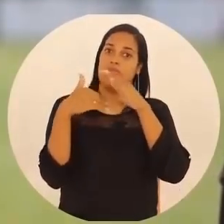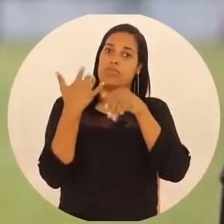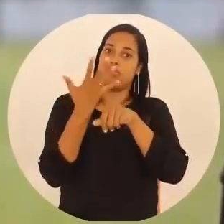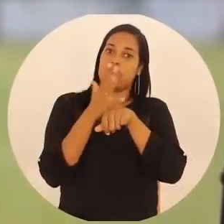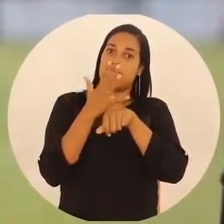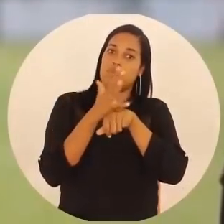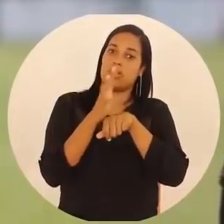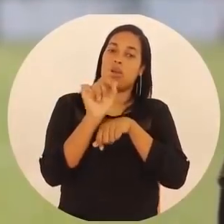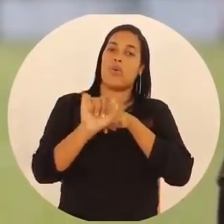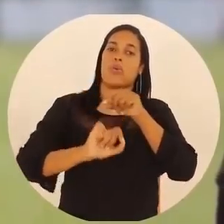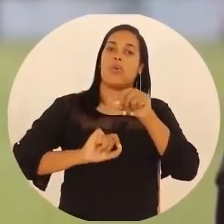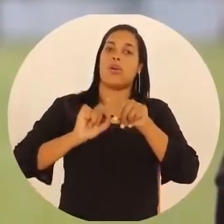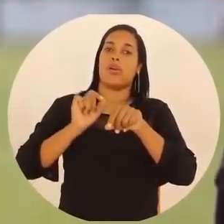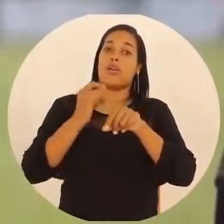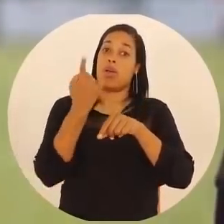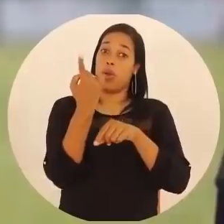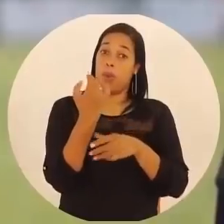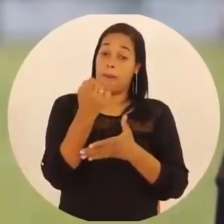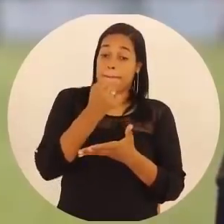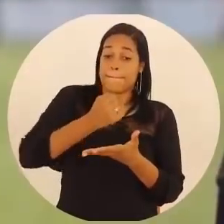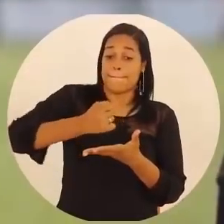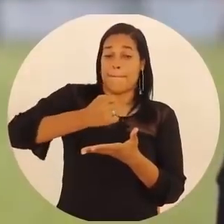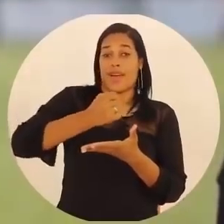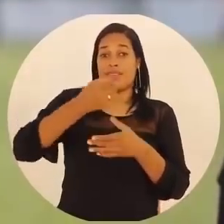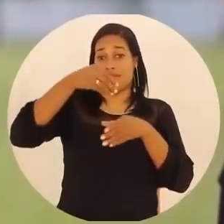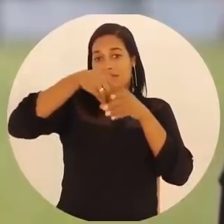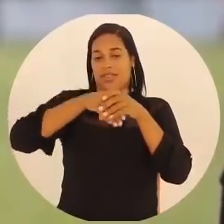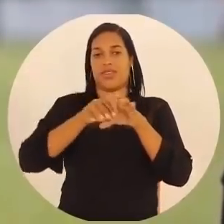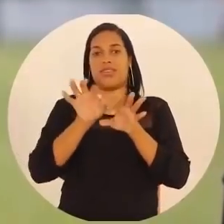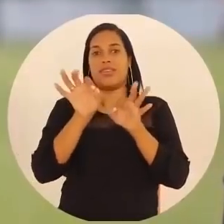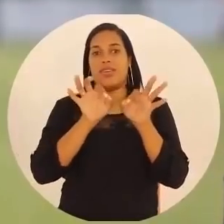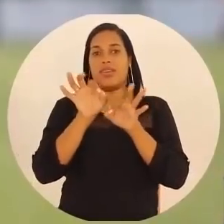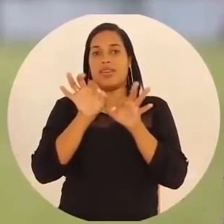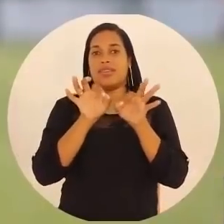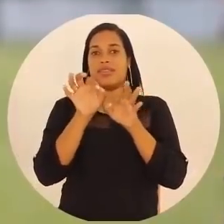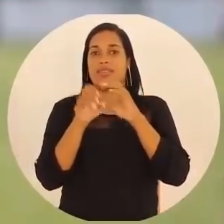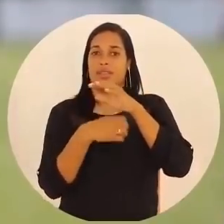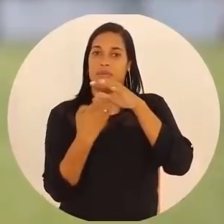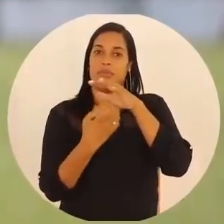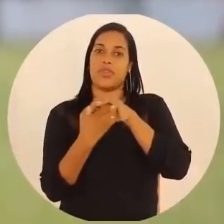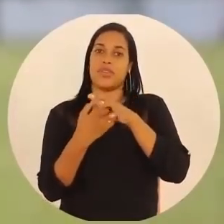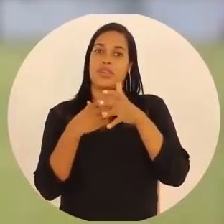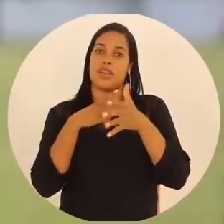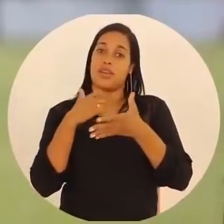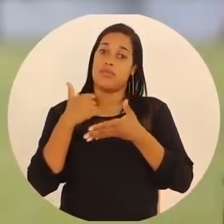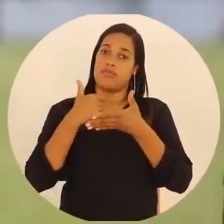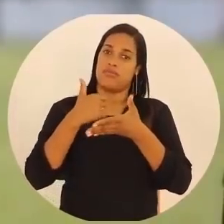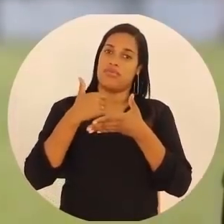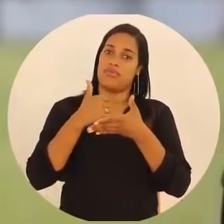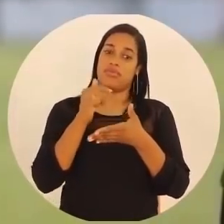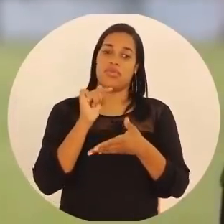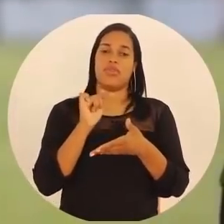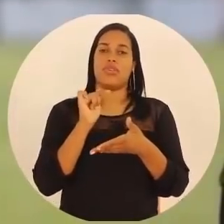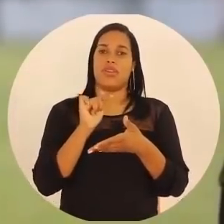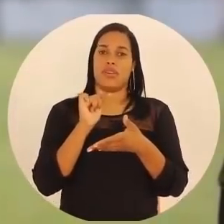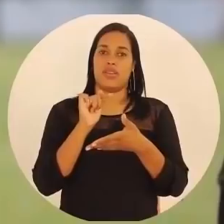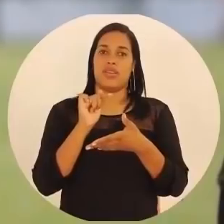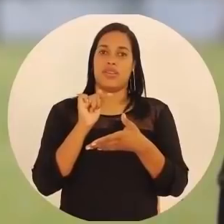é um dos pilares dentro da organização que favorecem esse